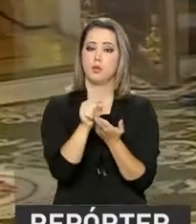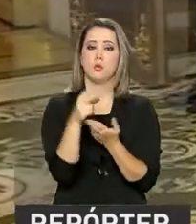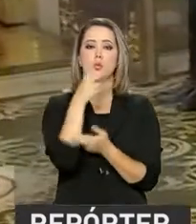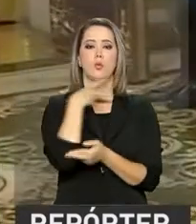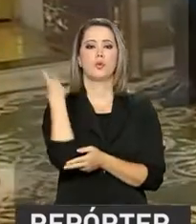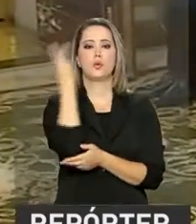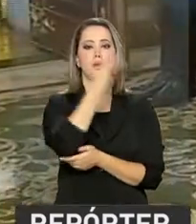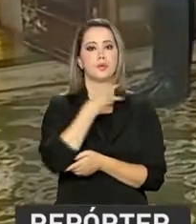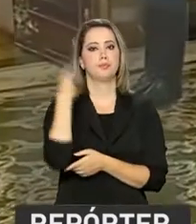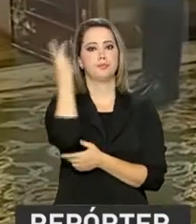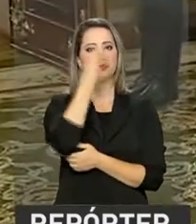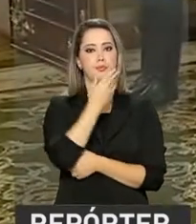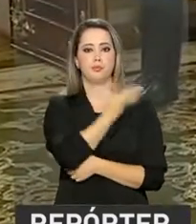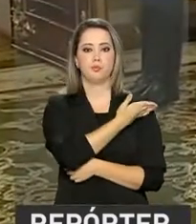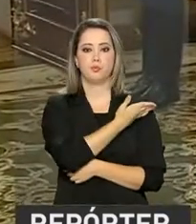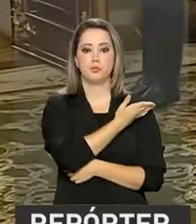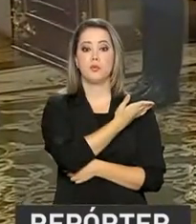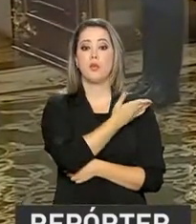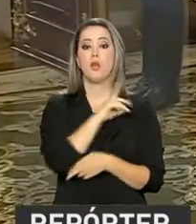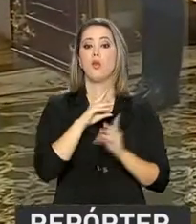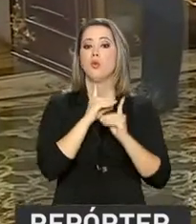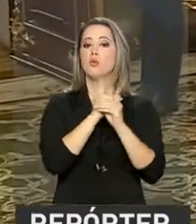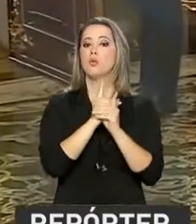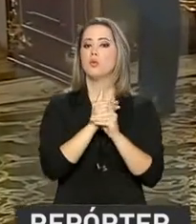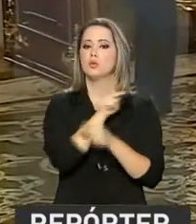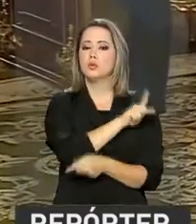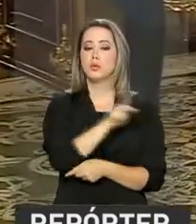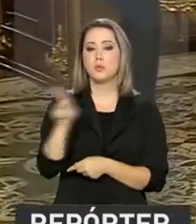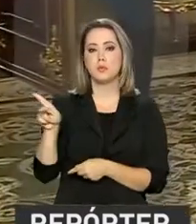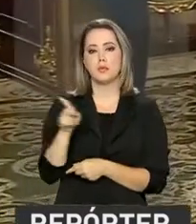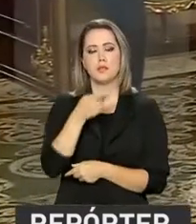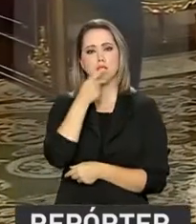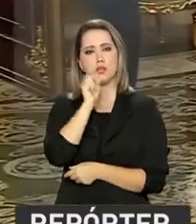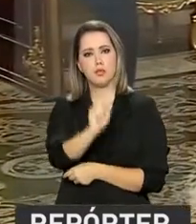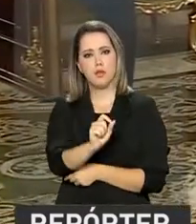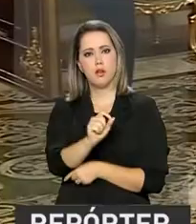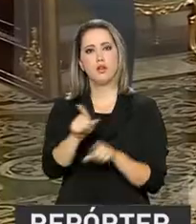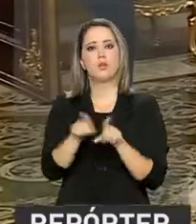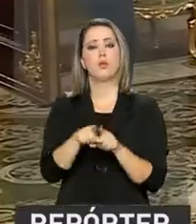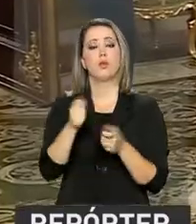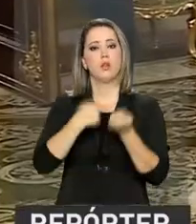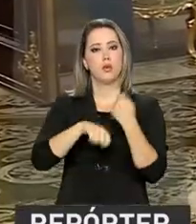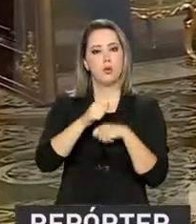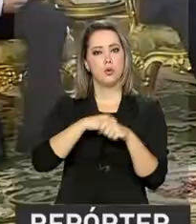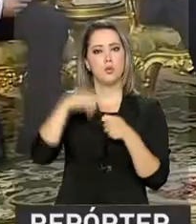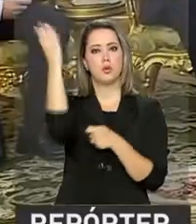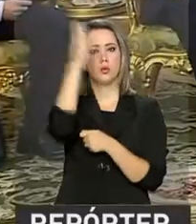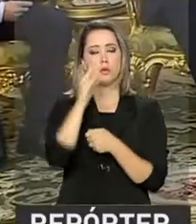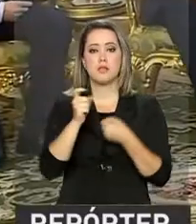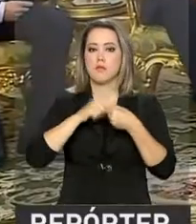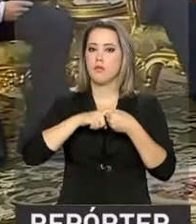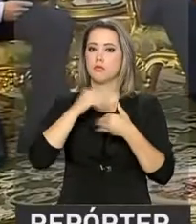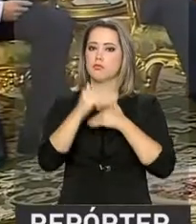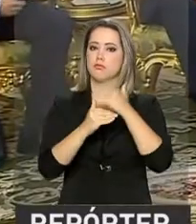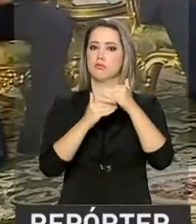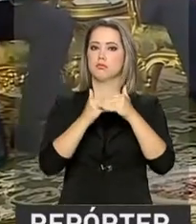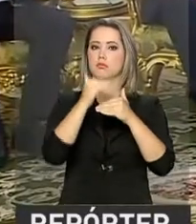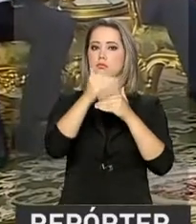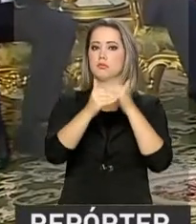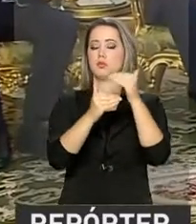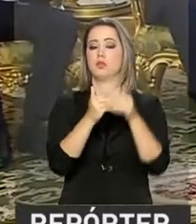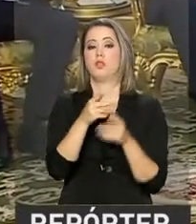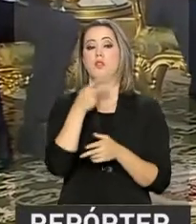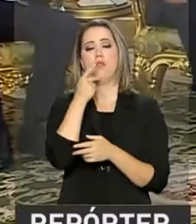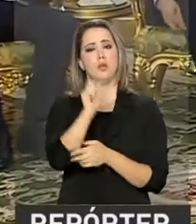por mais de duas horas. Durante o encontro, Michel Temer afirmou que a economia brasileira está em recuperação. Ele lembrou